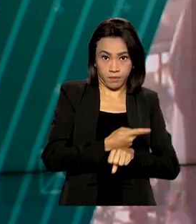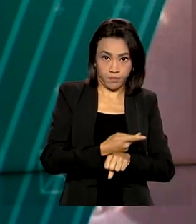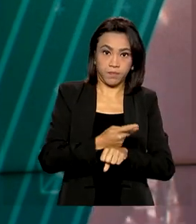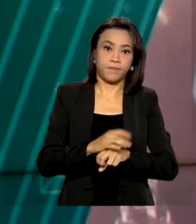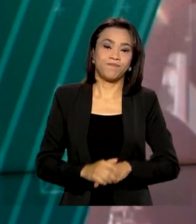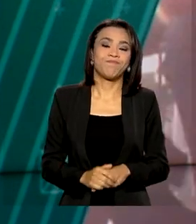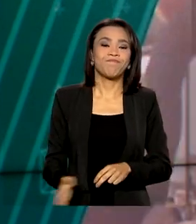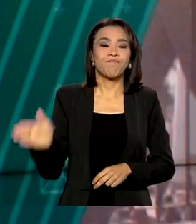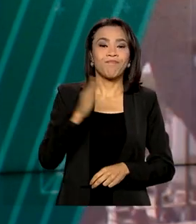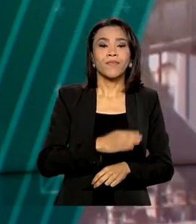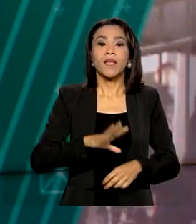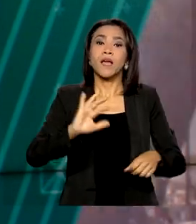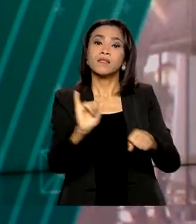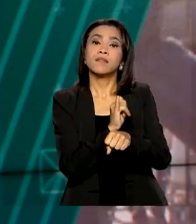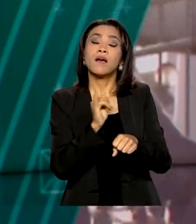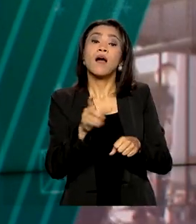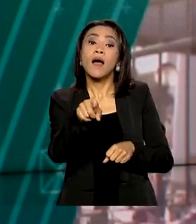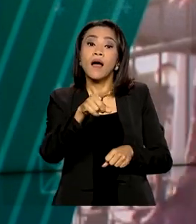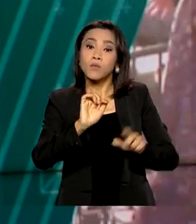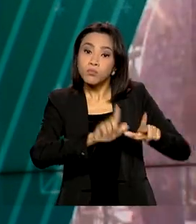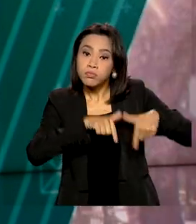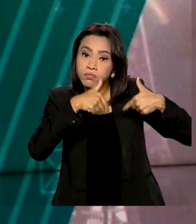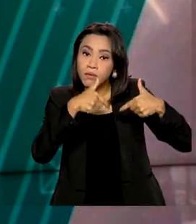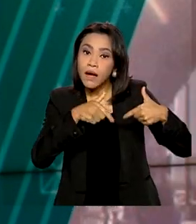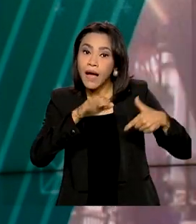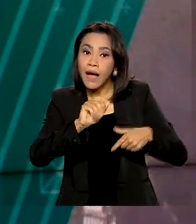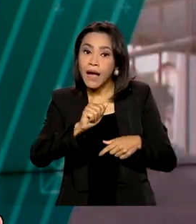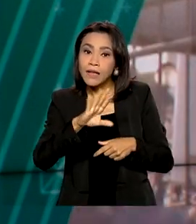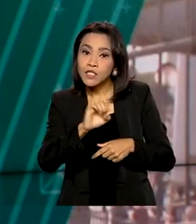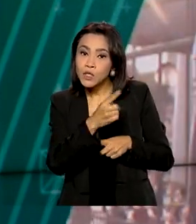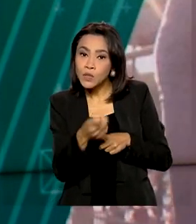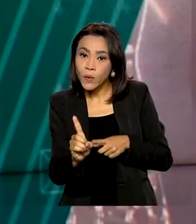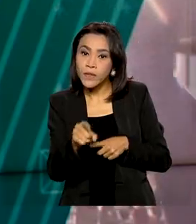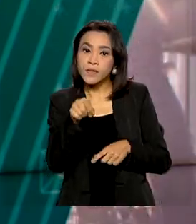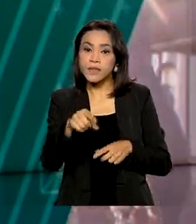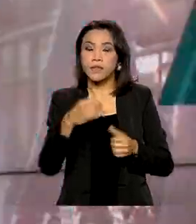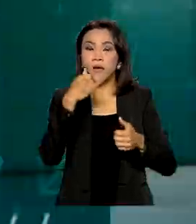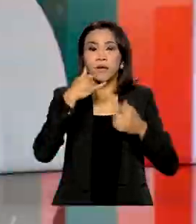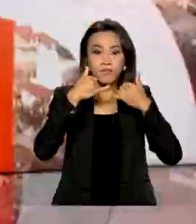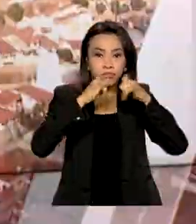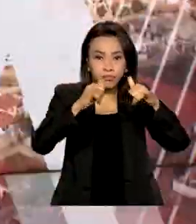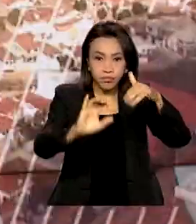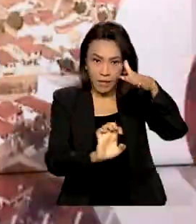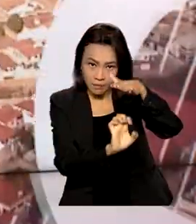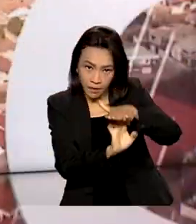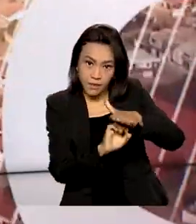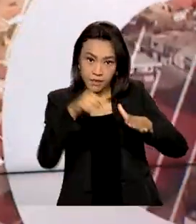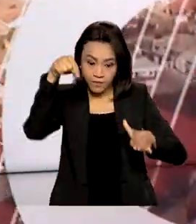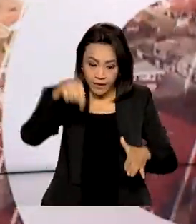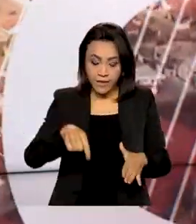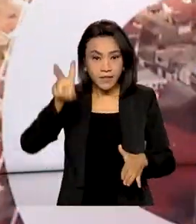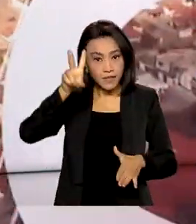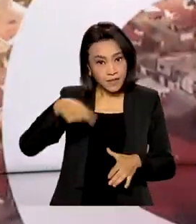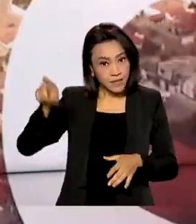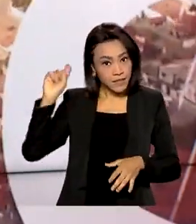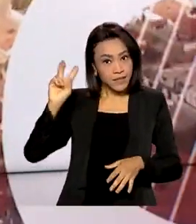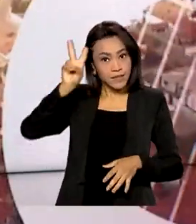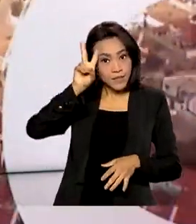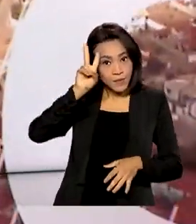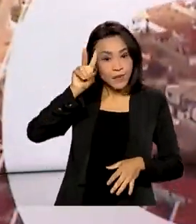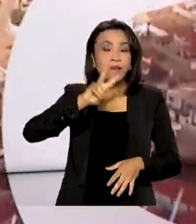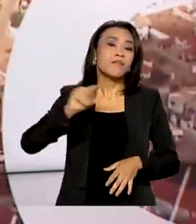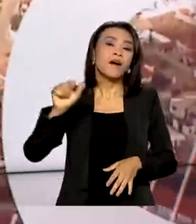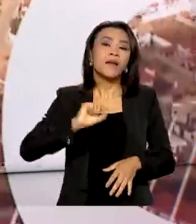As ações da Eletrobras estrearam na Bolsa de Valores nesta segunda-feira. E hoje uma cerimônia vai celebrar a